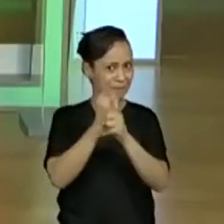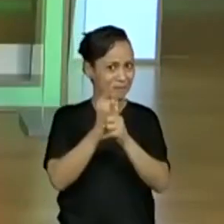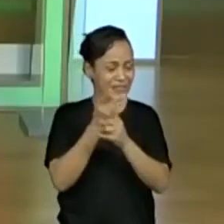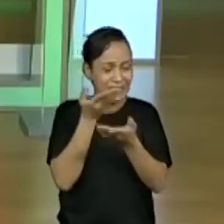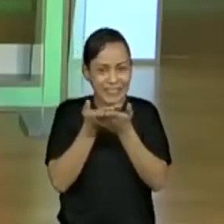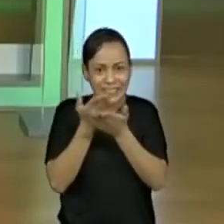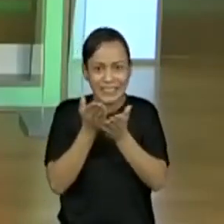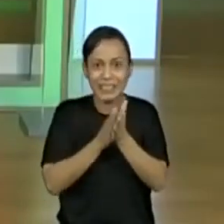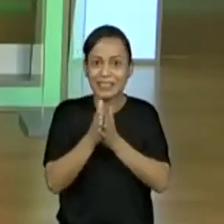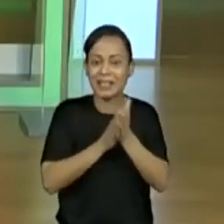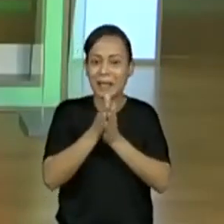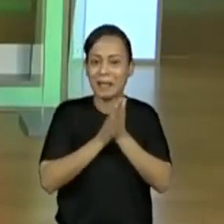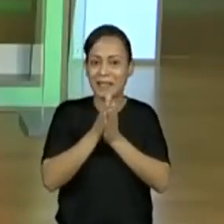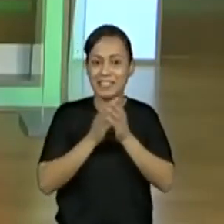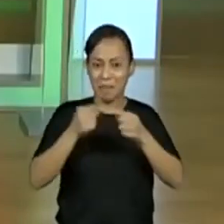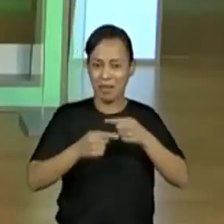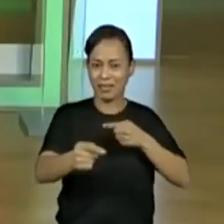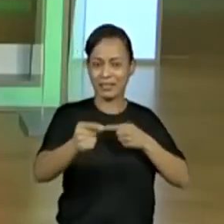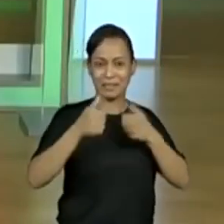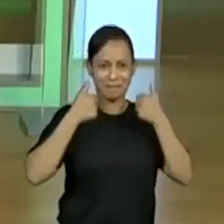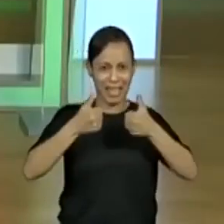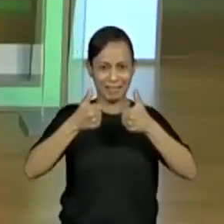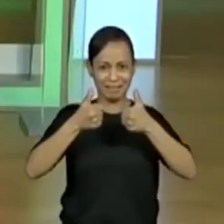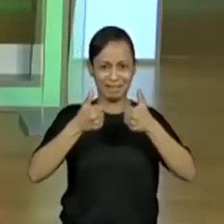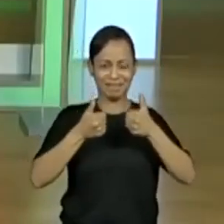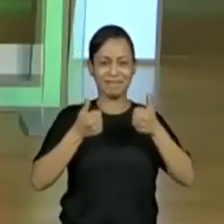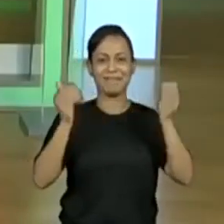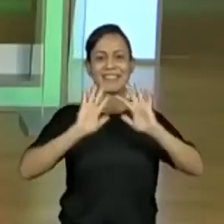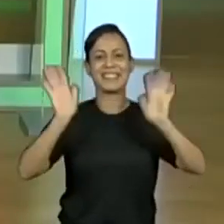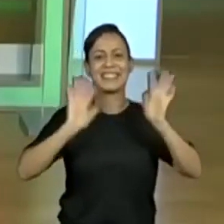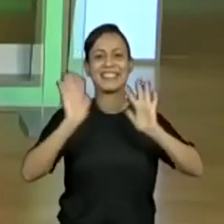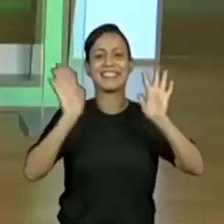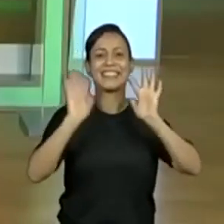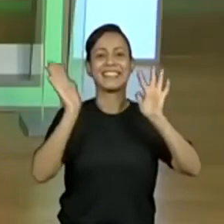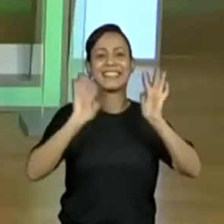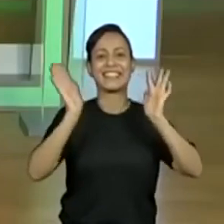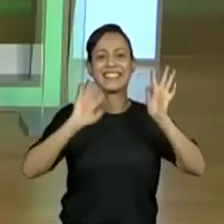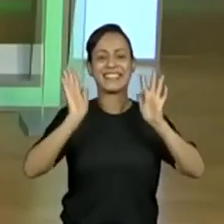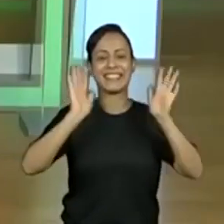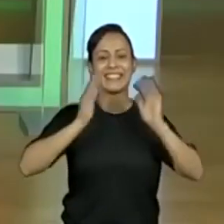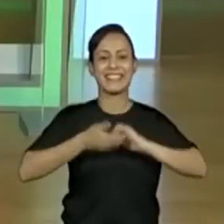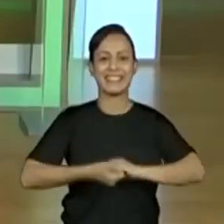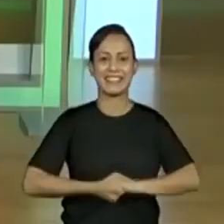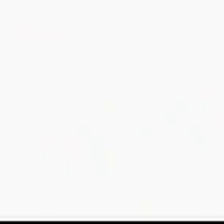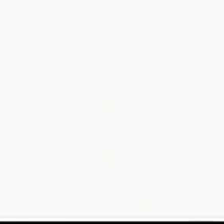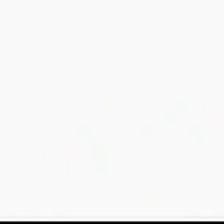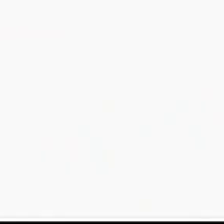tem mais a Semana das Quadrinhas. Perfeito. Tchau, até amanhã. tchau.